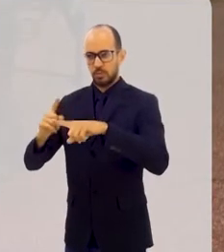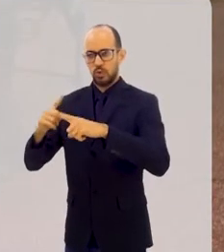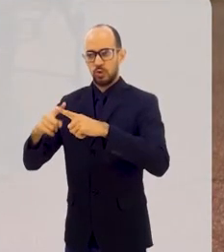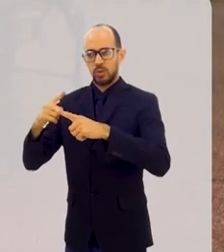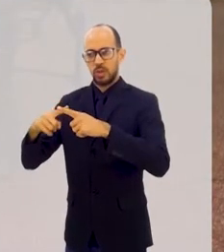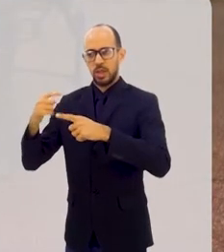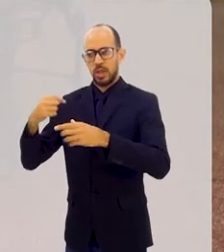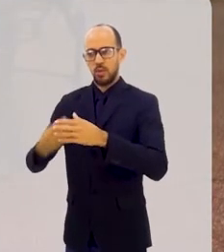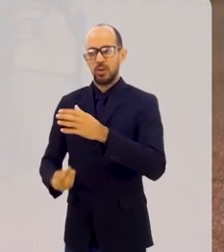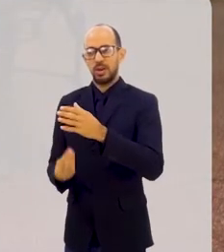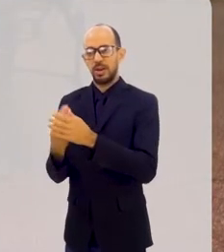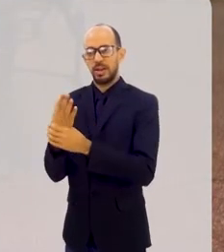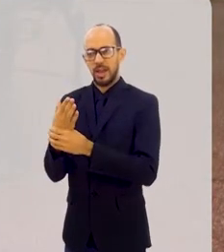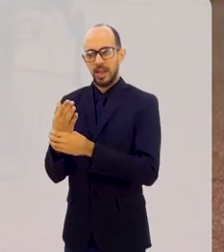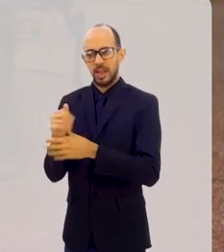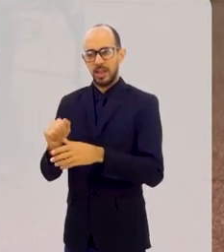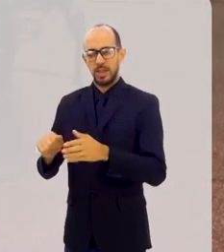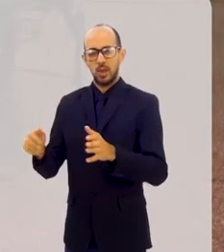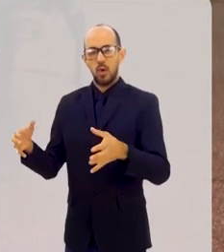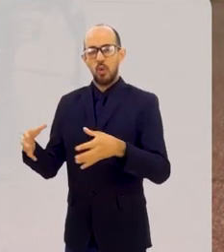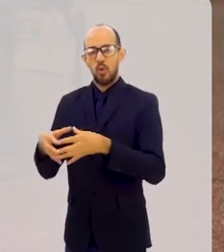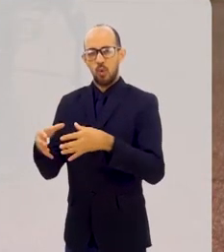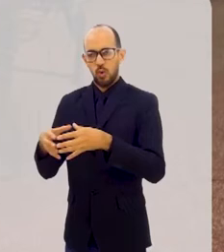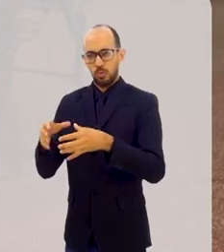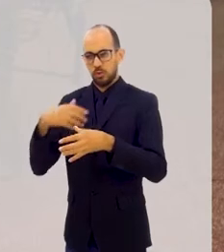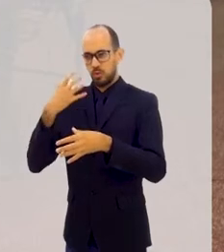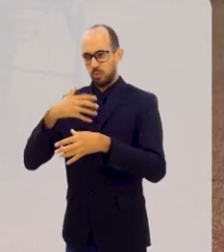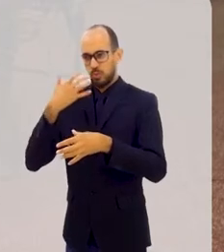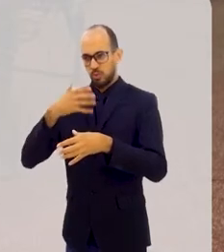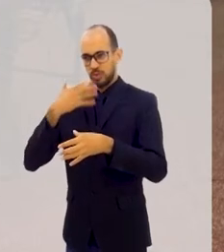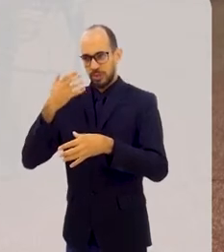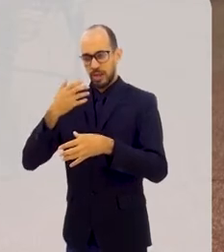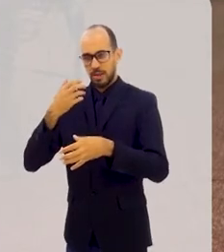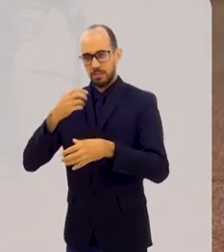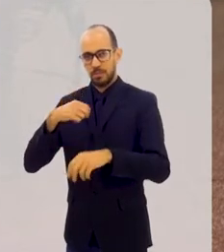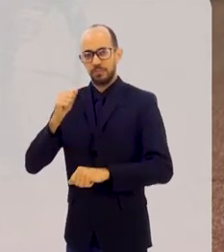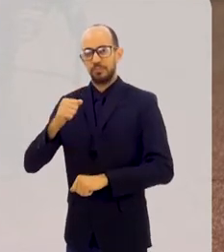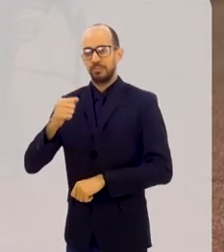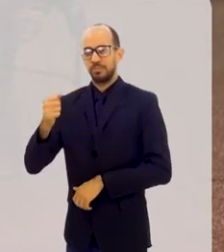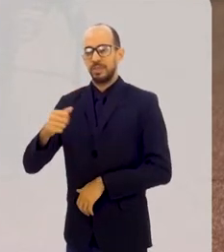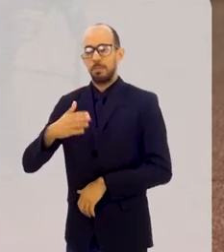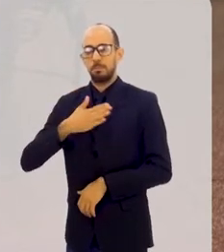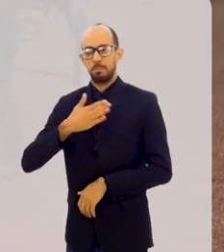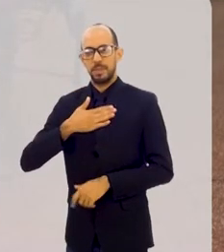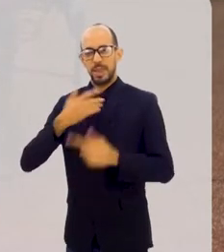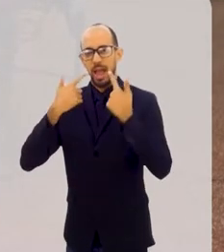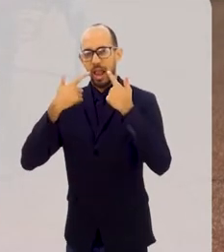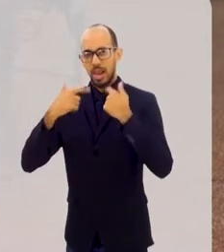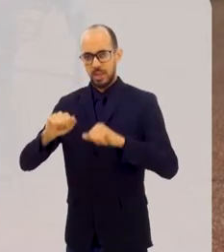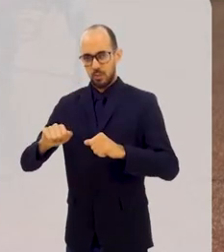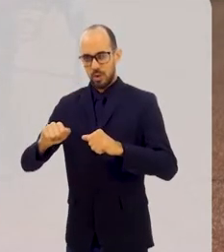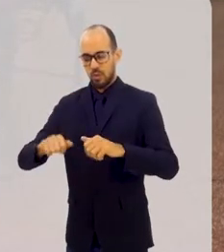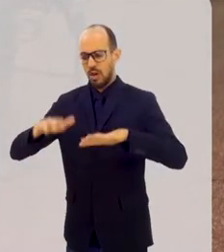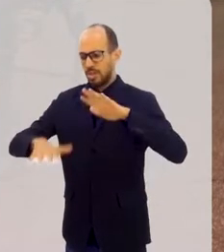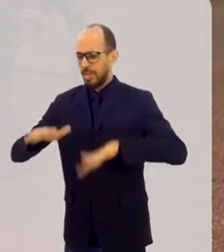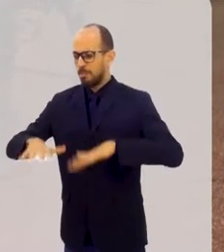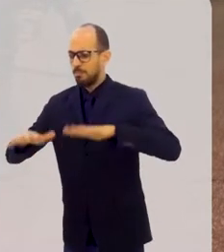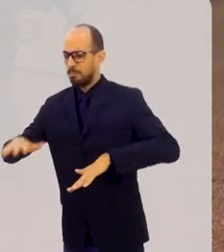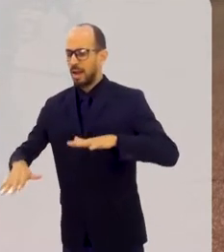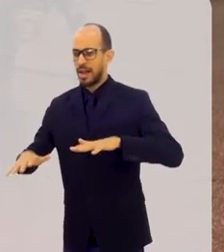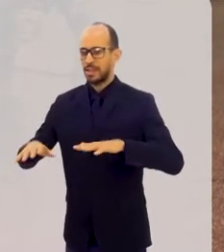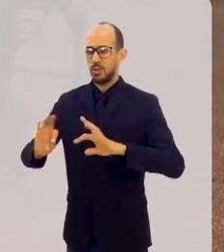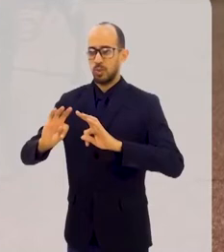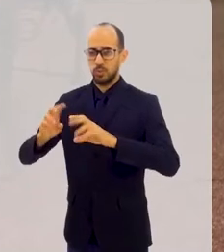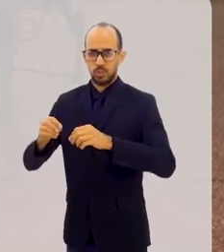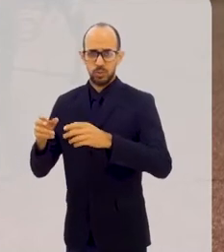eu criei uma banda gospel para cantar na minha língua. Com a tabaque e com